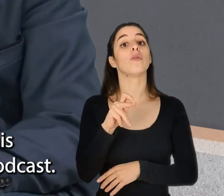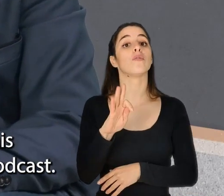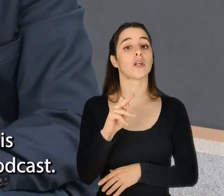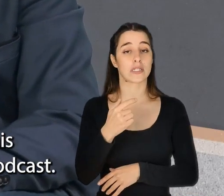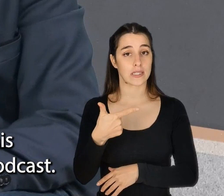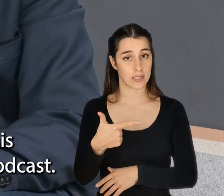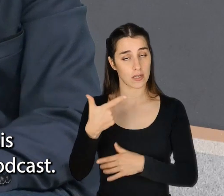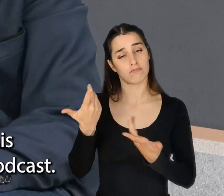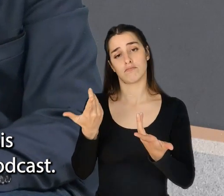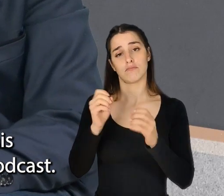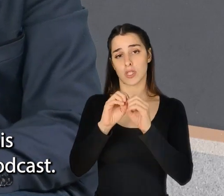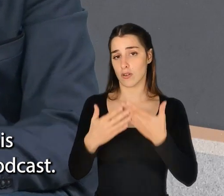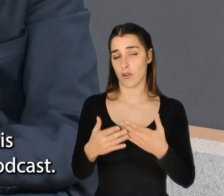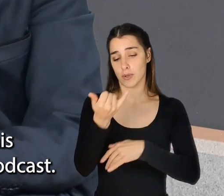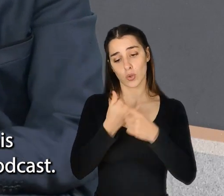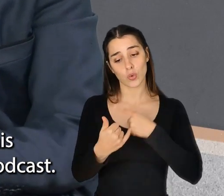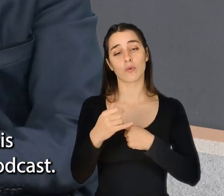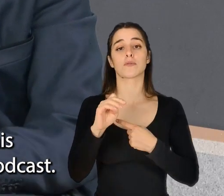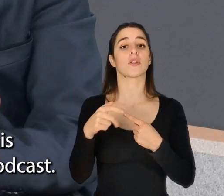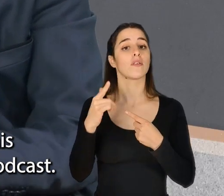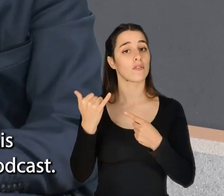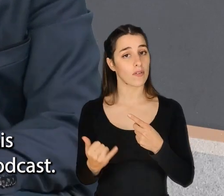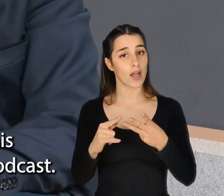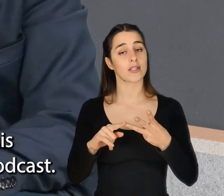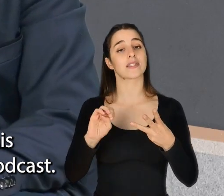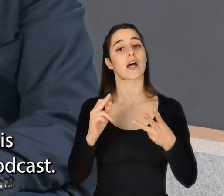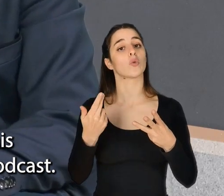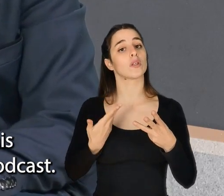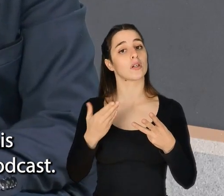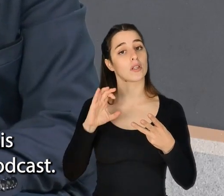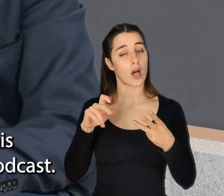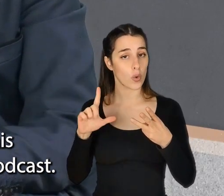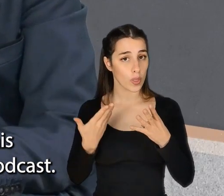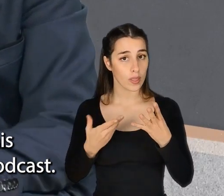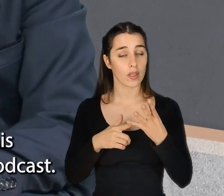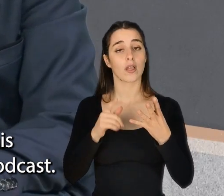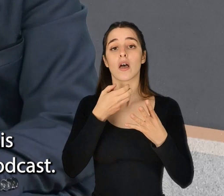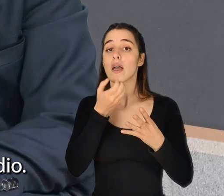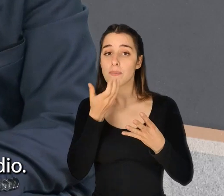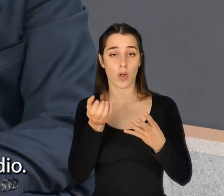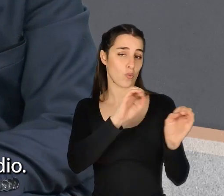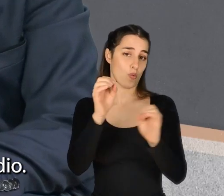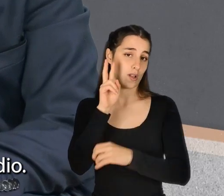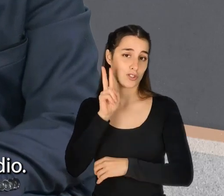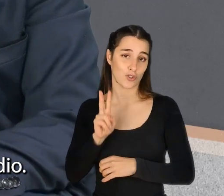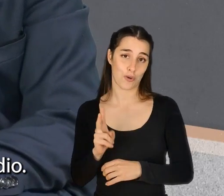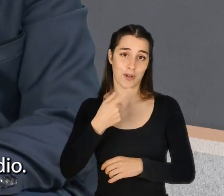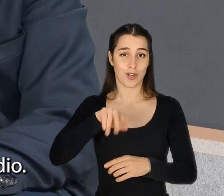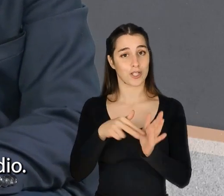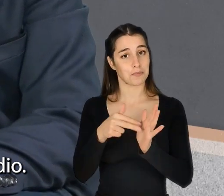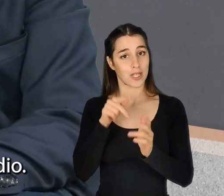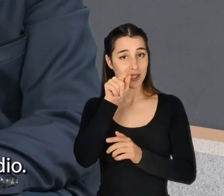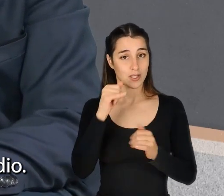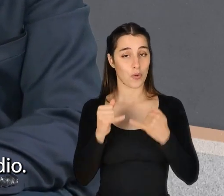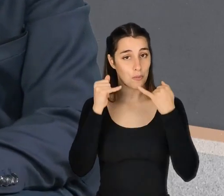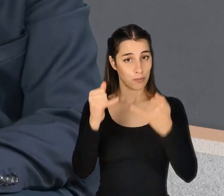First nas plataformas, podcasts habituais, YouTube, Spotify, Soundcloud, Apple Podcasts. Não há nenhuma desculpa, contamos contigo